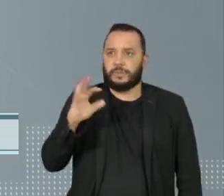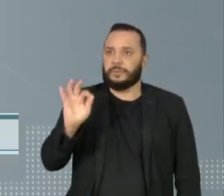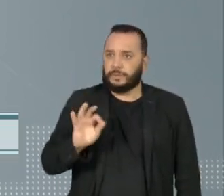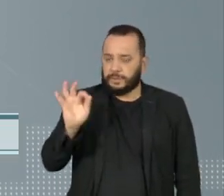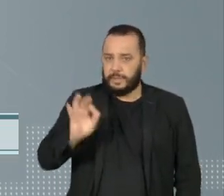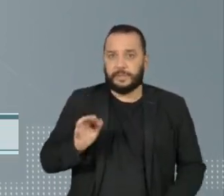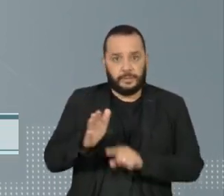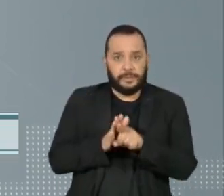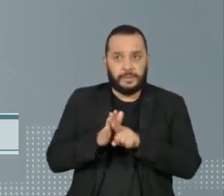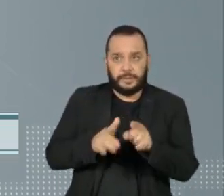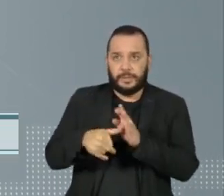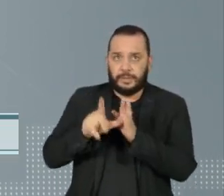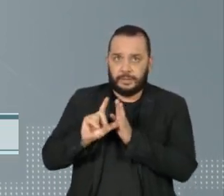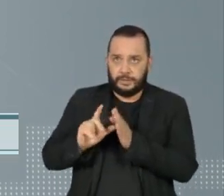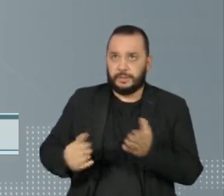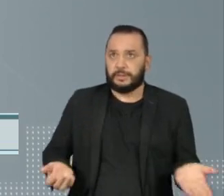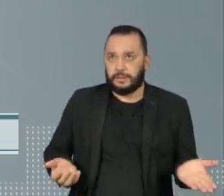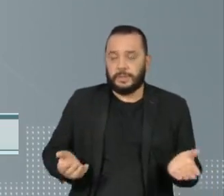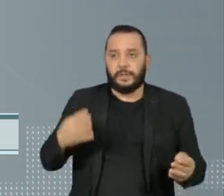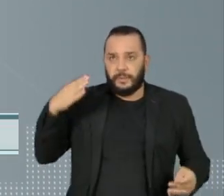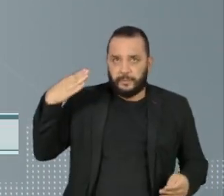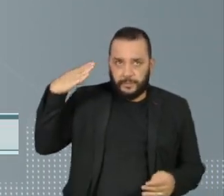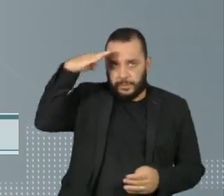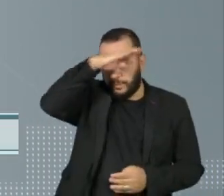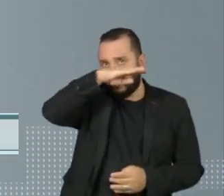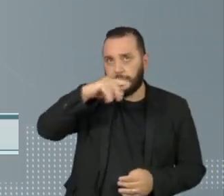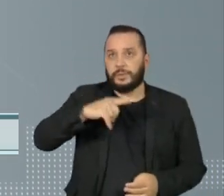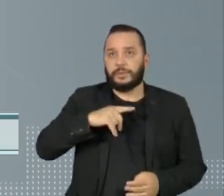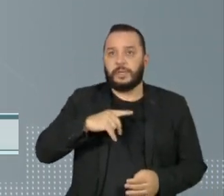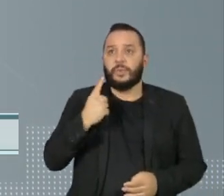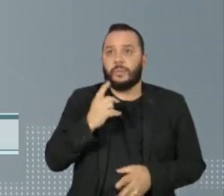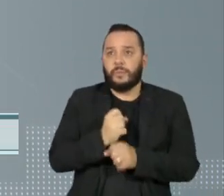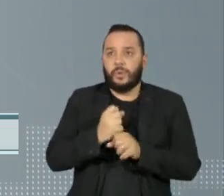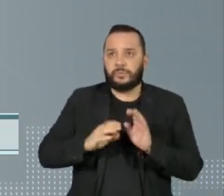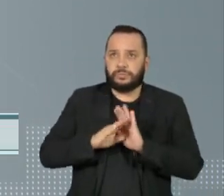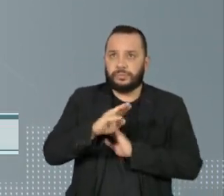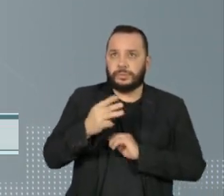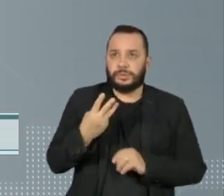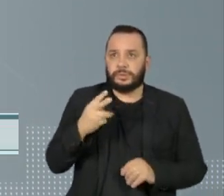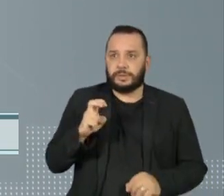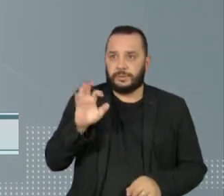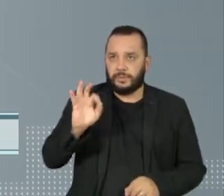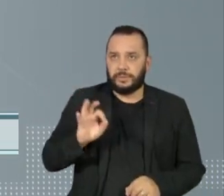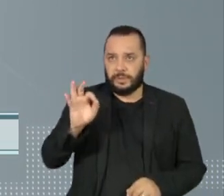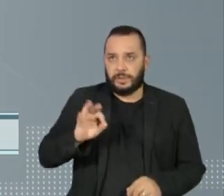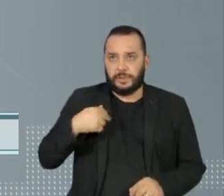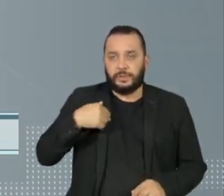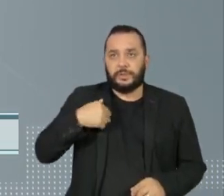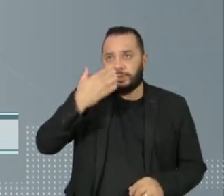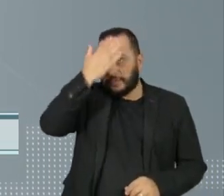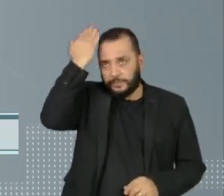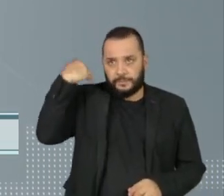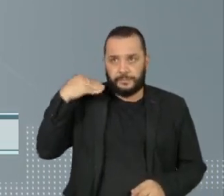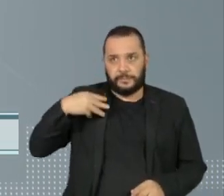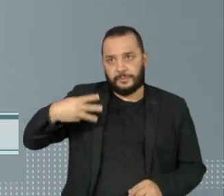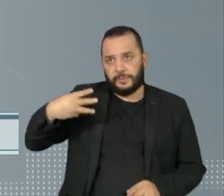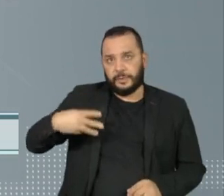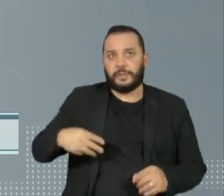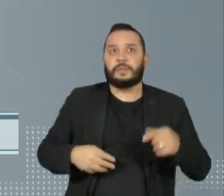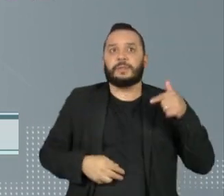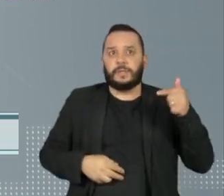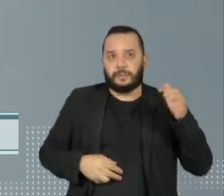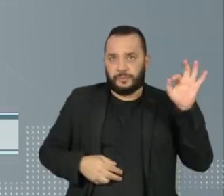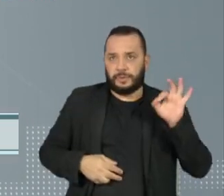da pesquisa anterior. O presidente Jair Bolsonaro ganhou um ponto e tem 35. Simone Tebet está em terceiro com 7.